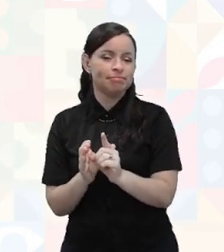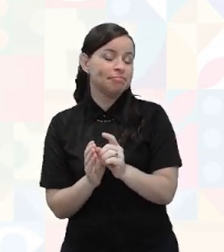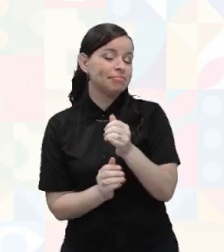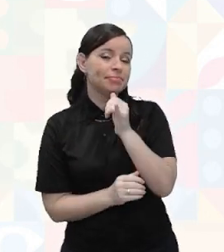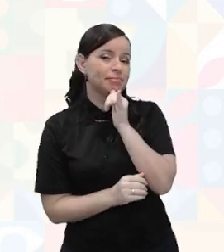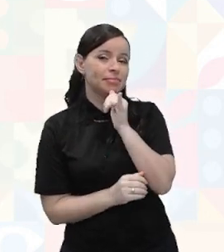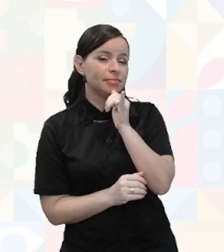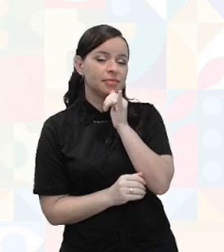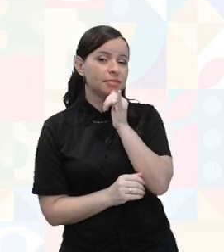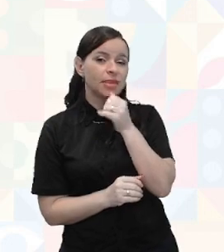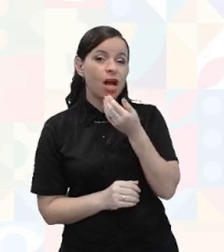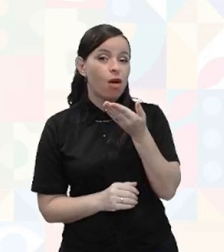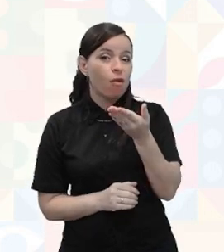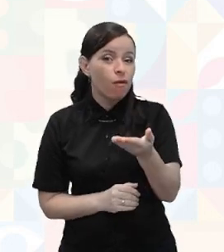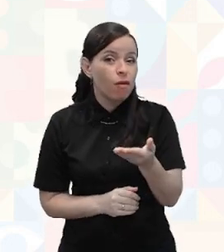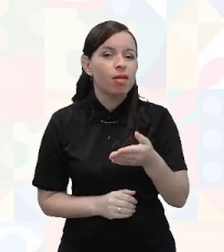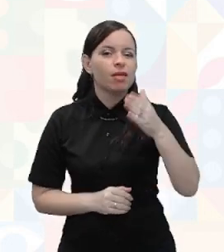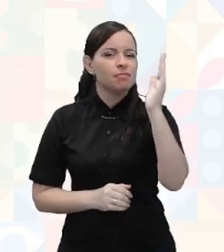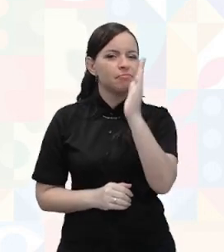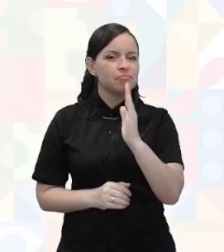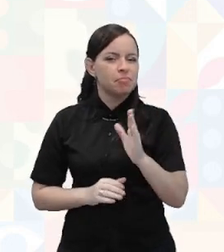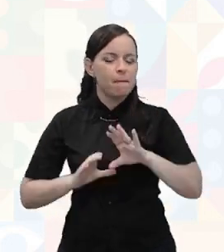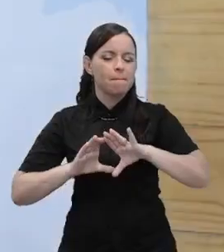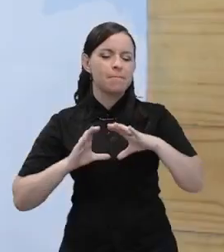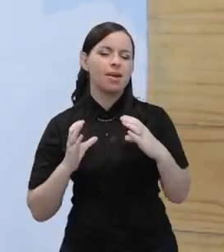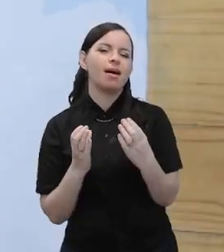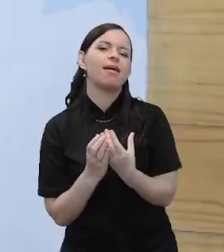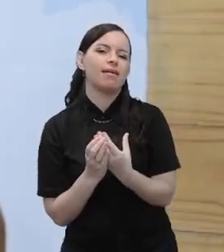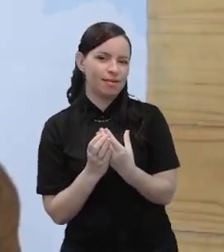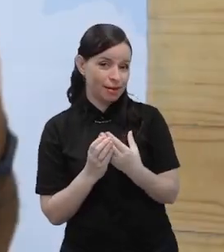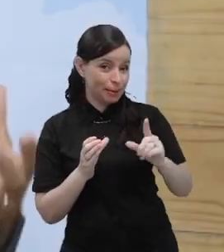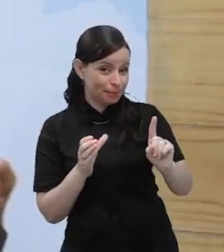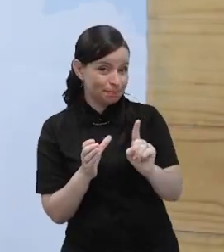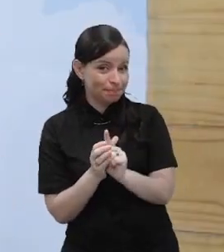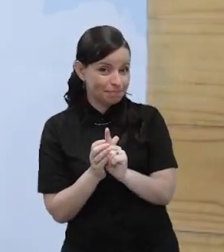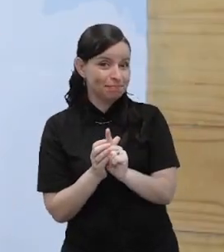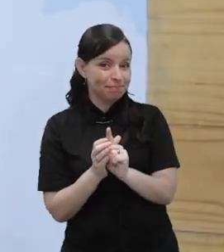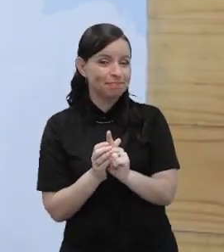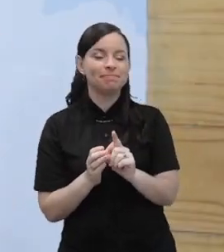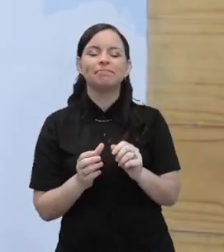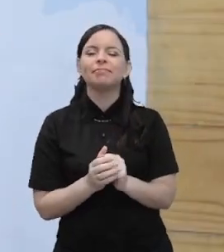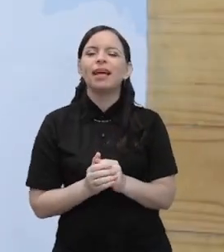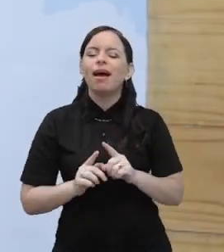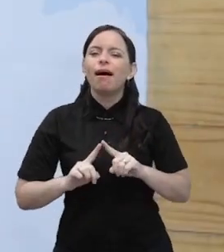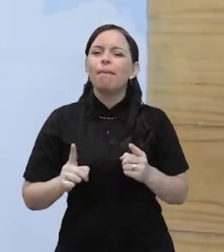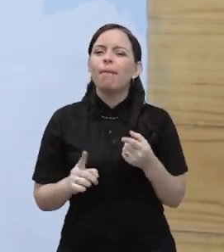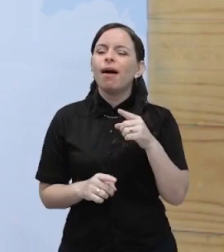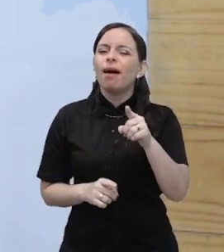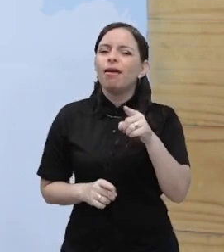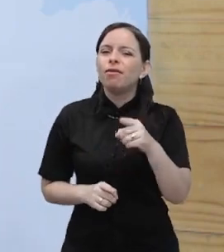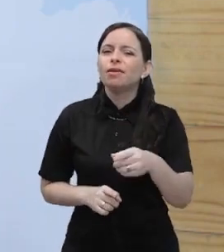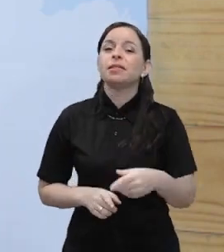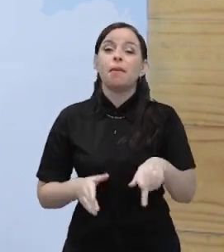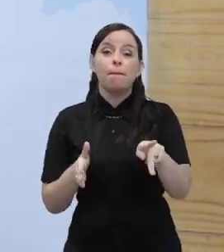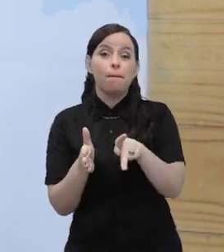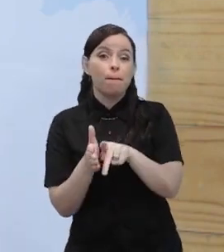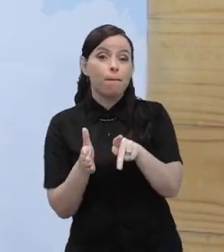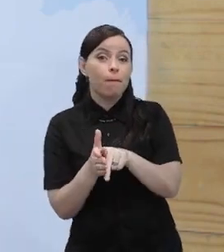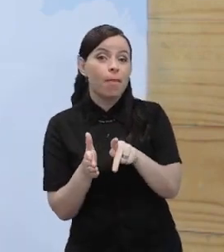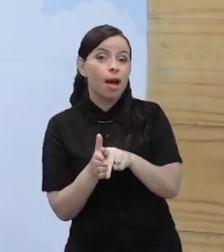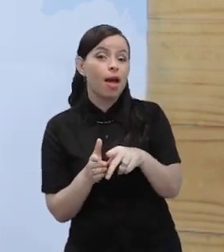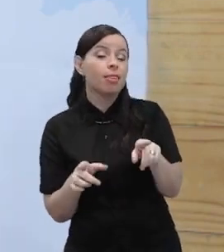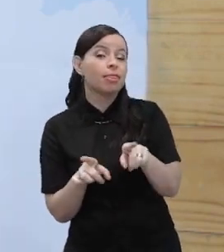pertencente à comunidade brasileira, e aí a gente fala da grande massa, mas você também pertence a outras comunidades.